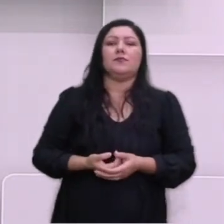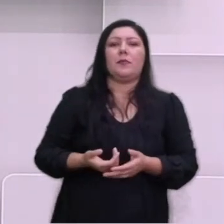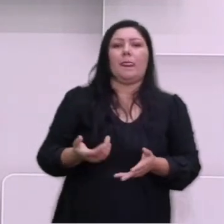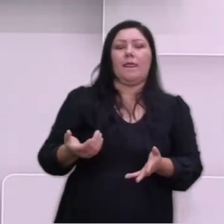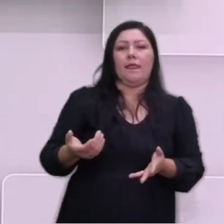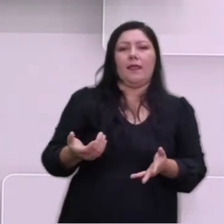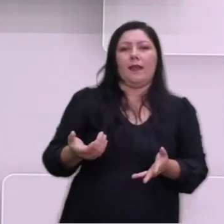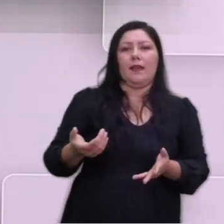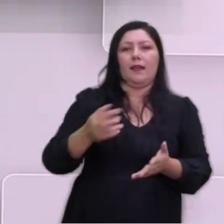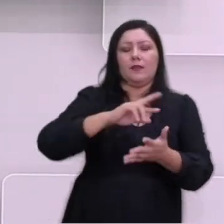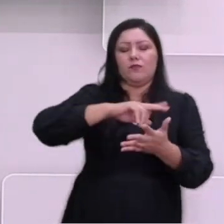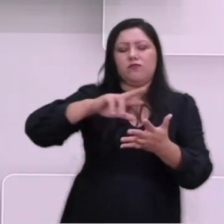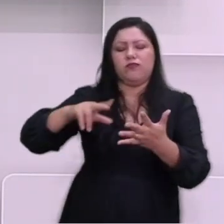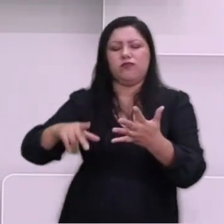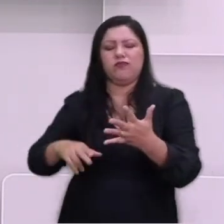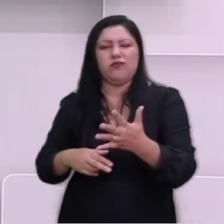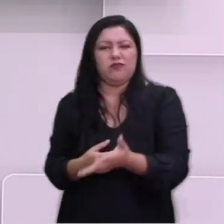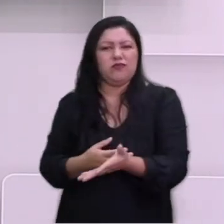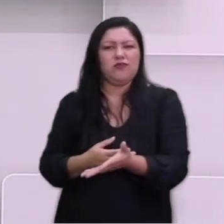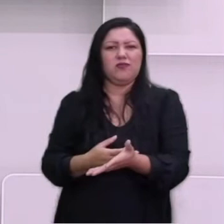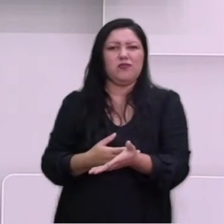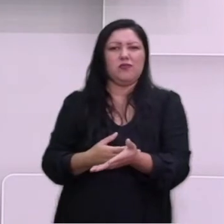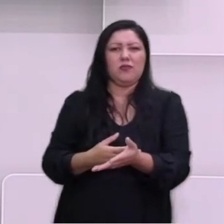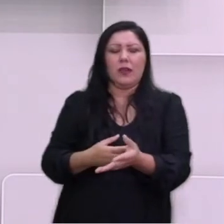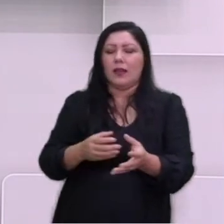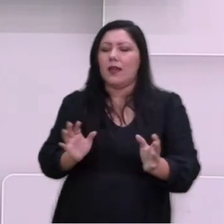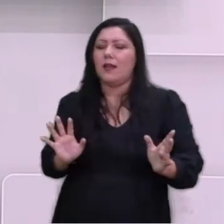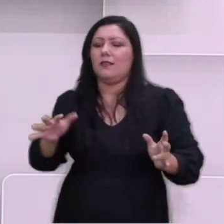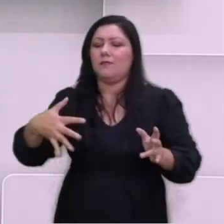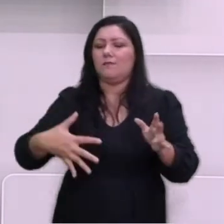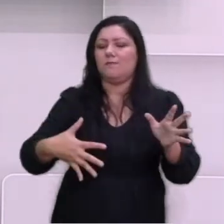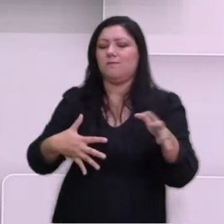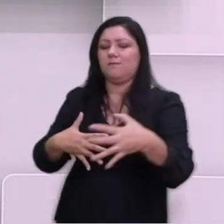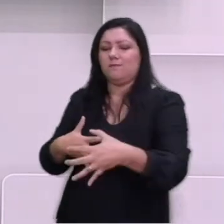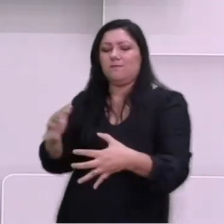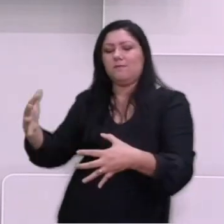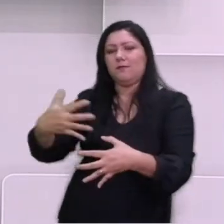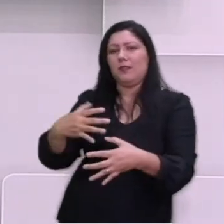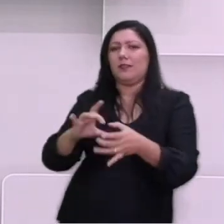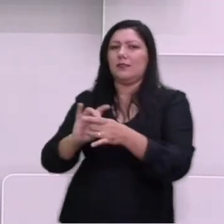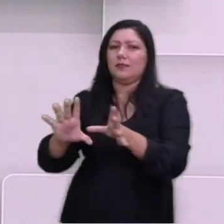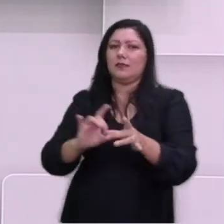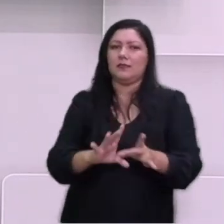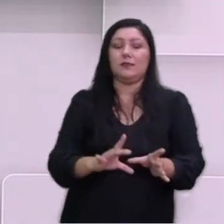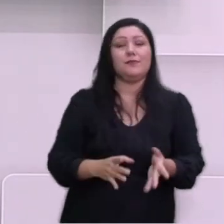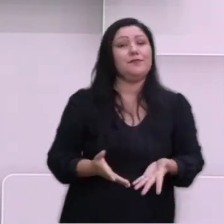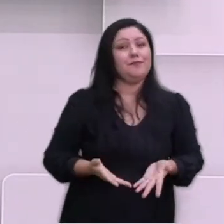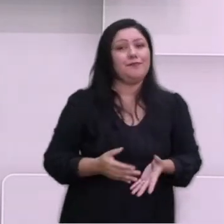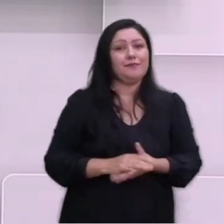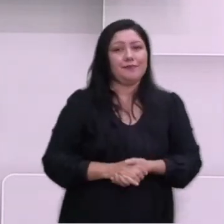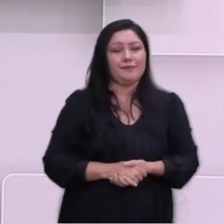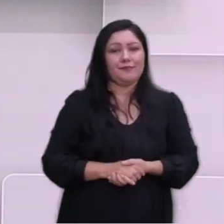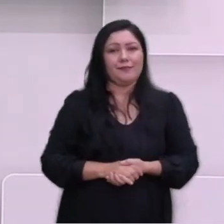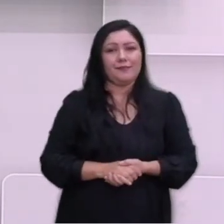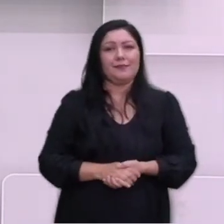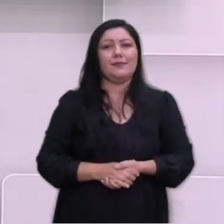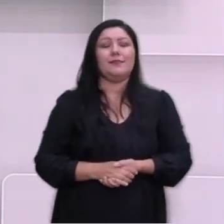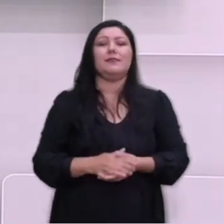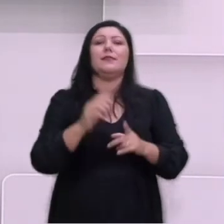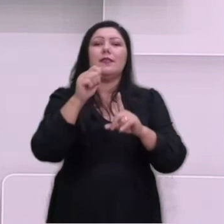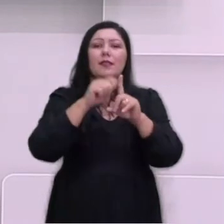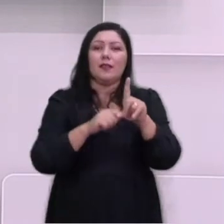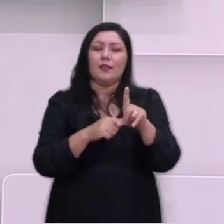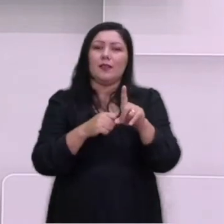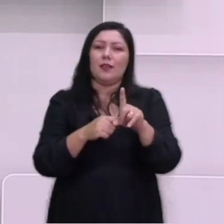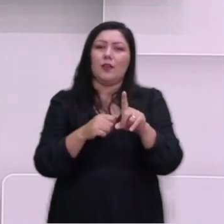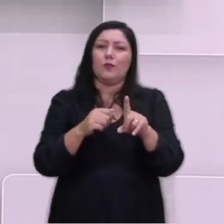Romênia e os outros países que faziam parte do leste da Europa. Em 6 de junho daquele ano,